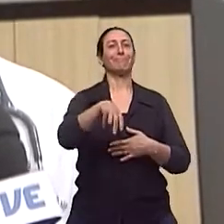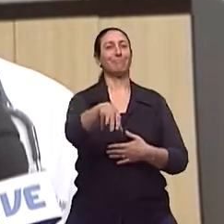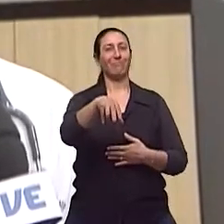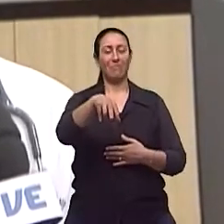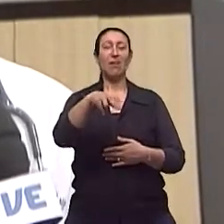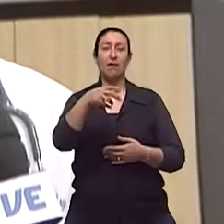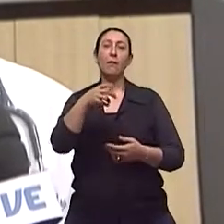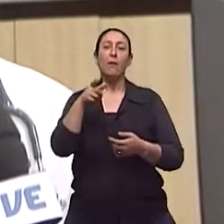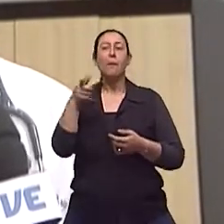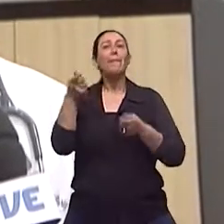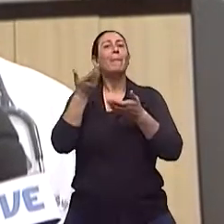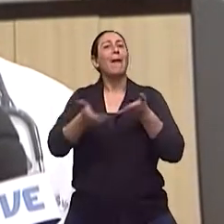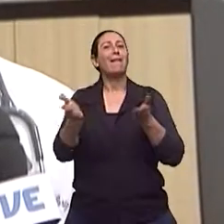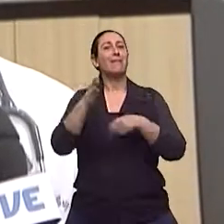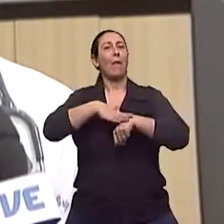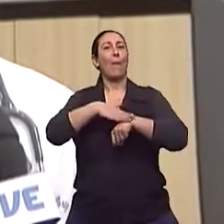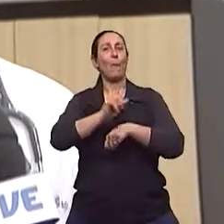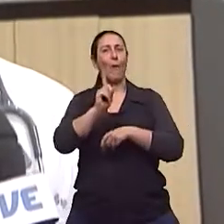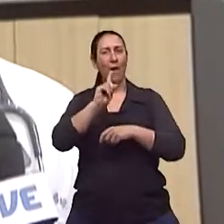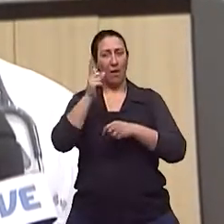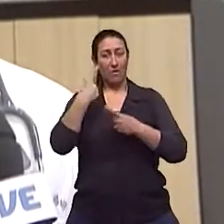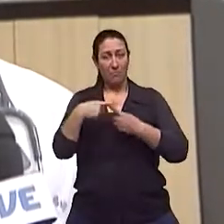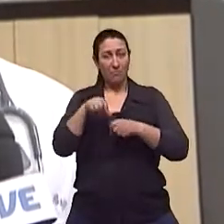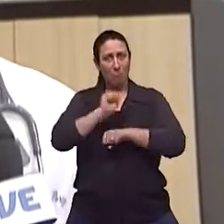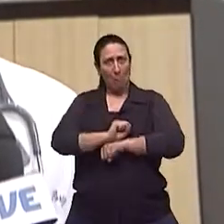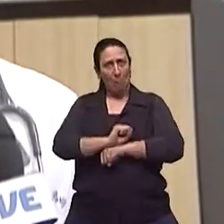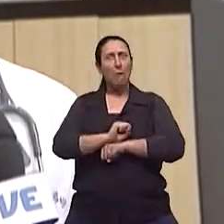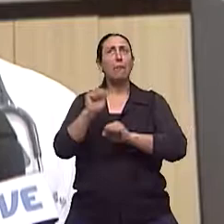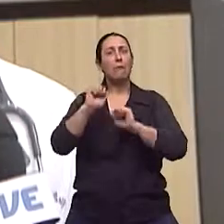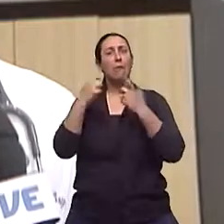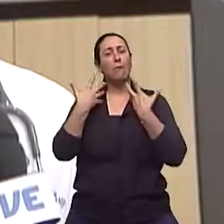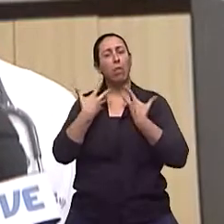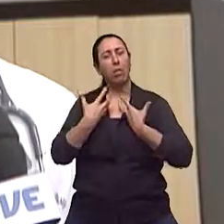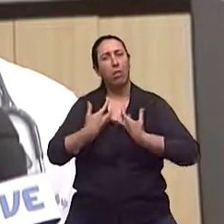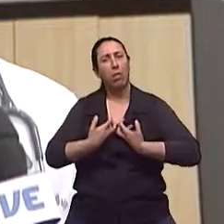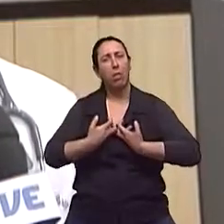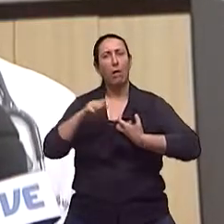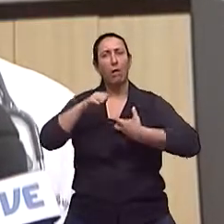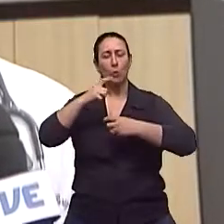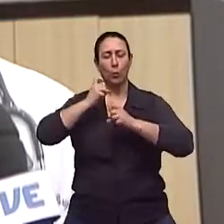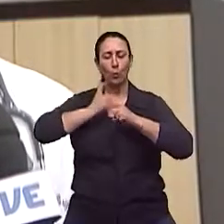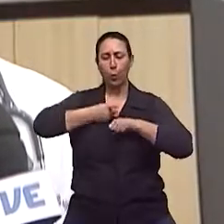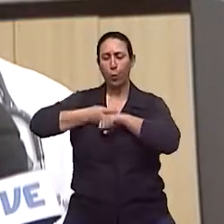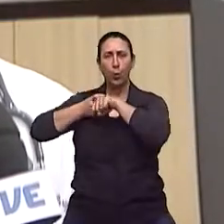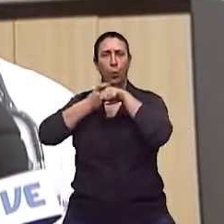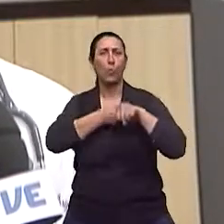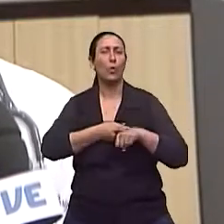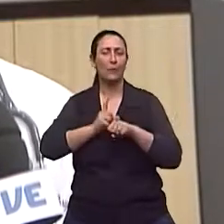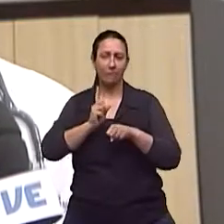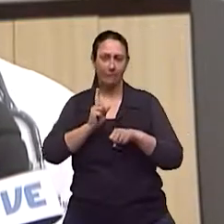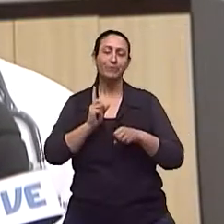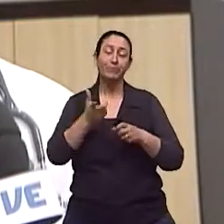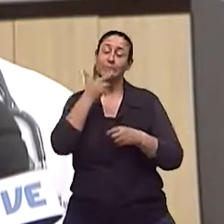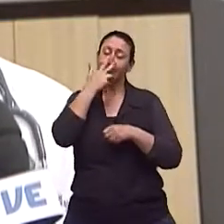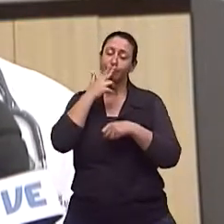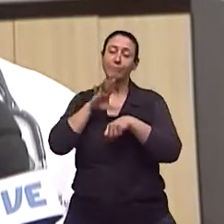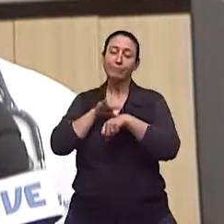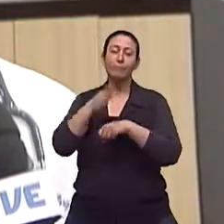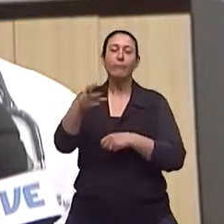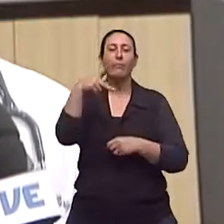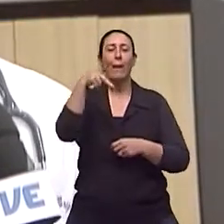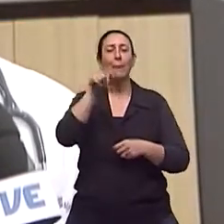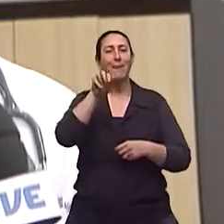menos, perdido tanta massa muscular. Então, é um fator de risco para quedas a doença de Parkinson, assim como